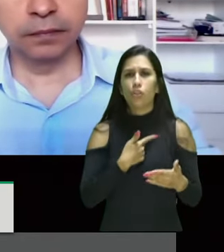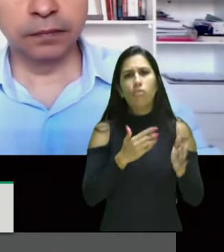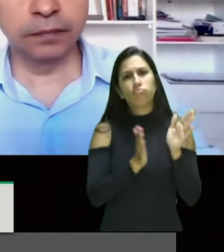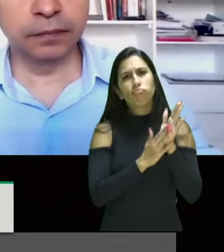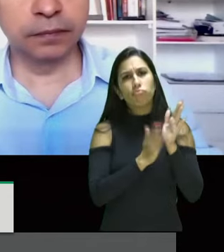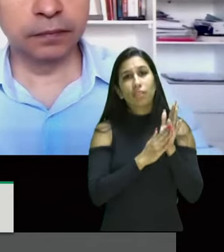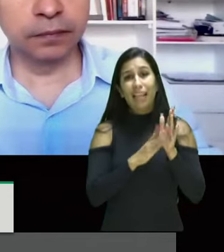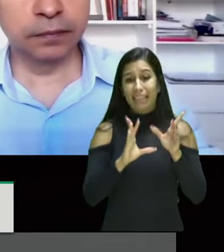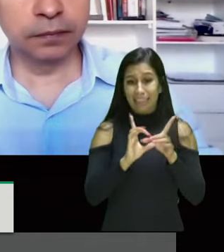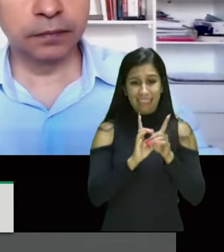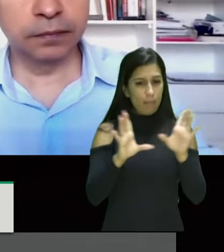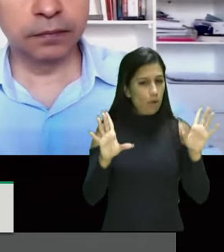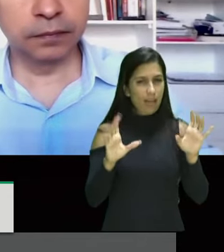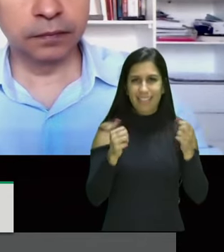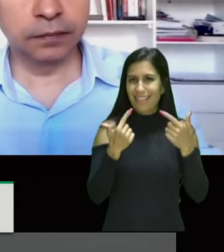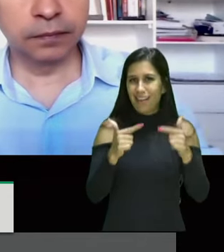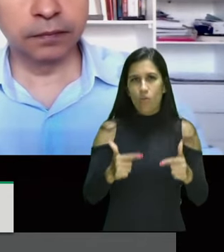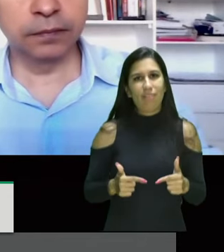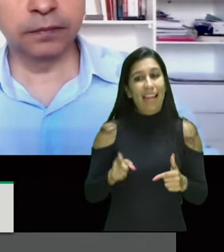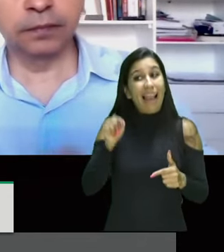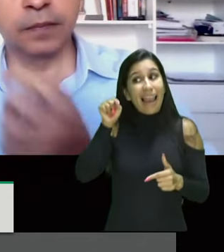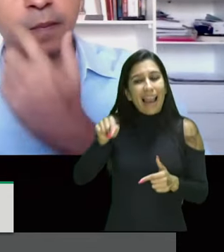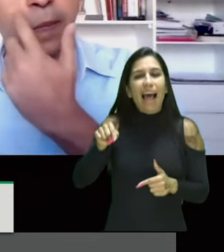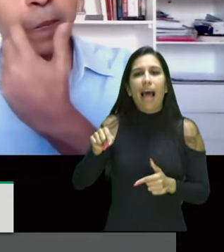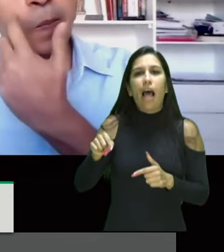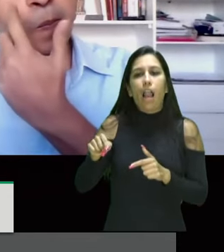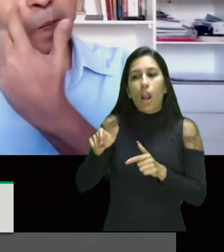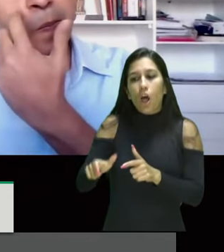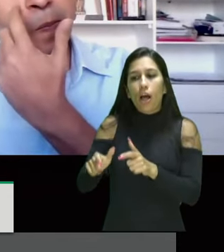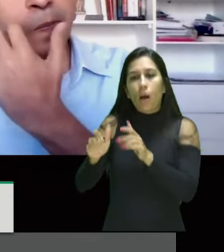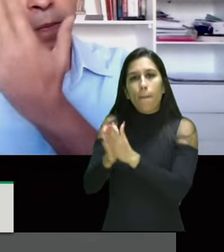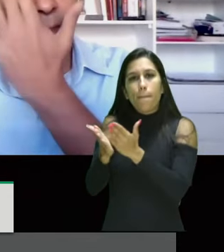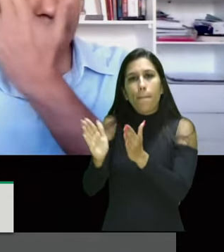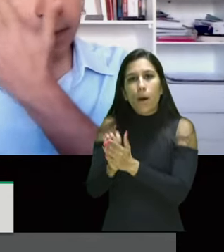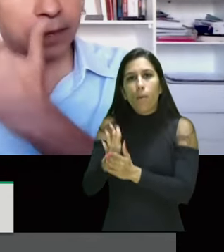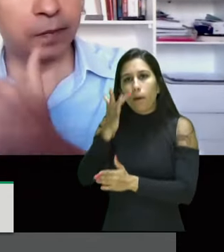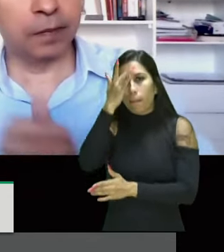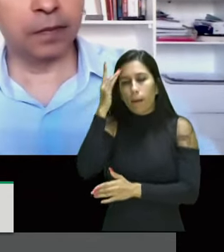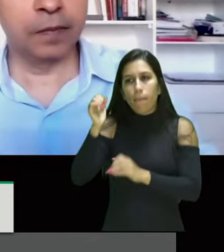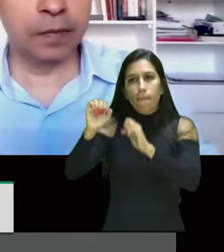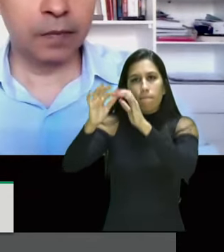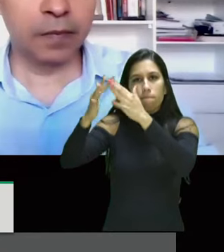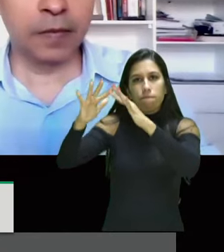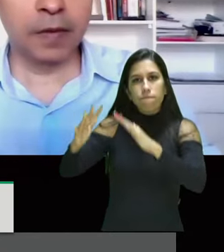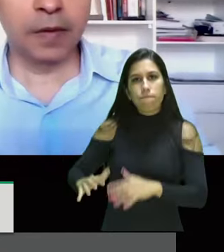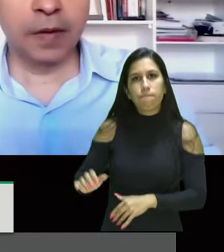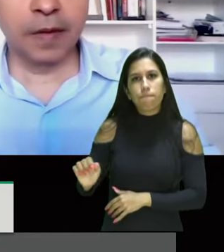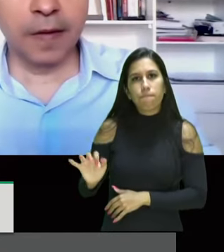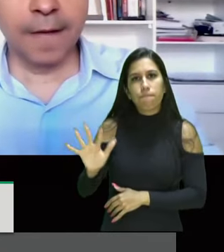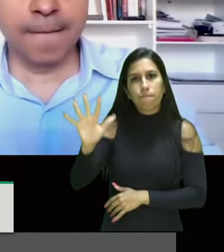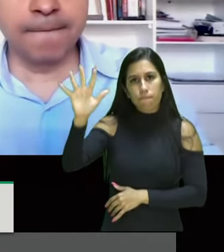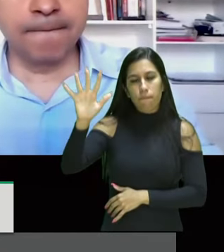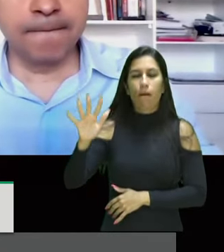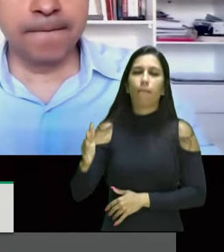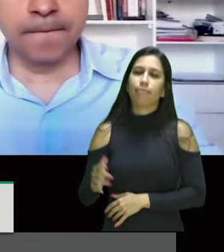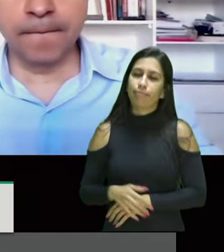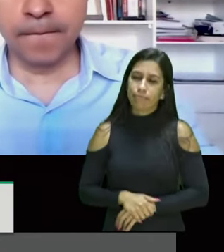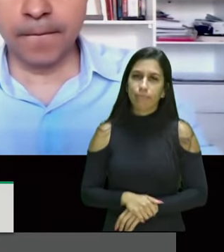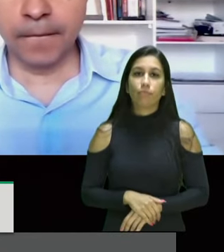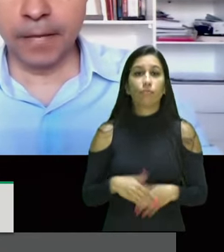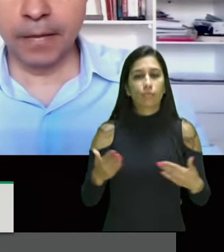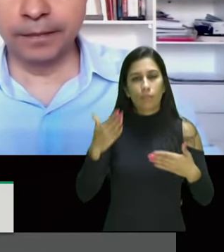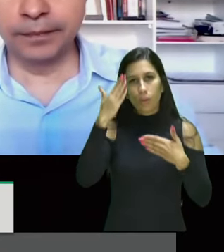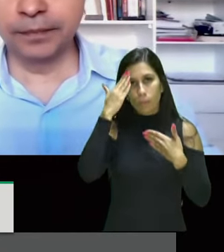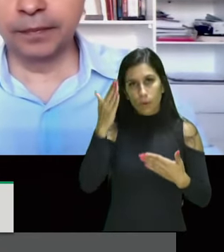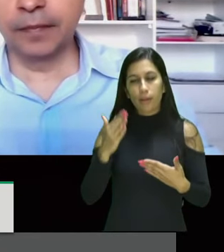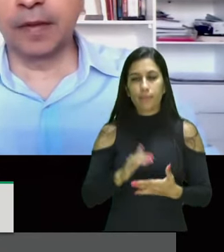não chegou na periferia para a população negando a periferia então é necessário que essa democracia na sua plenitude seja garantida para todos muito